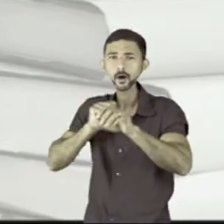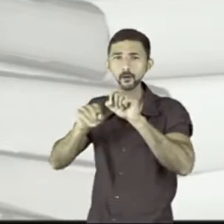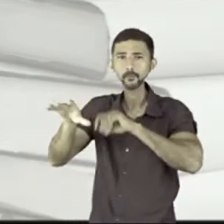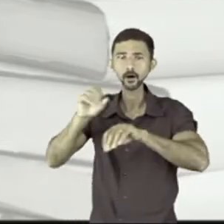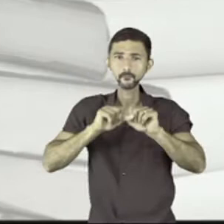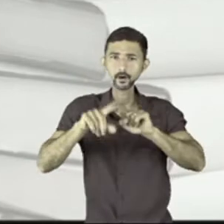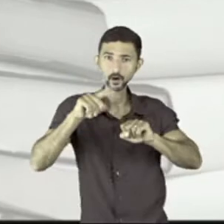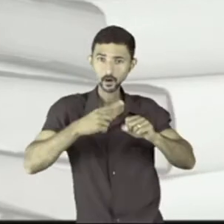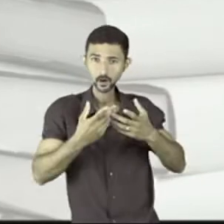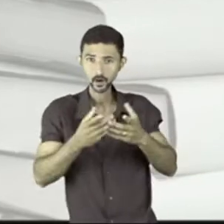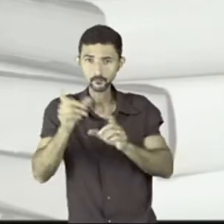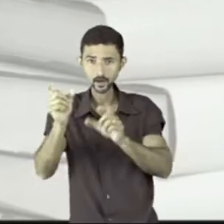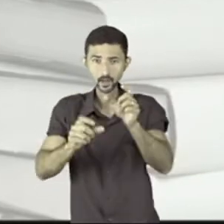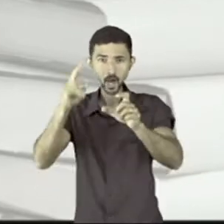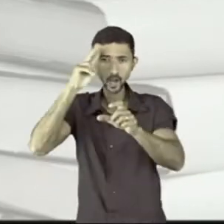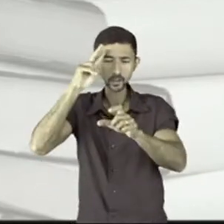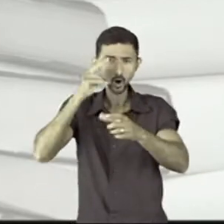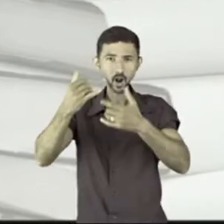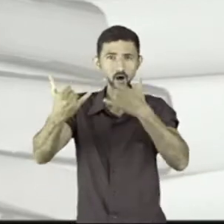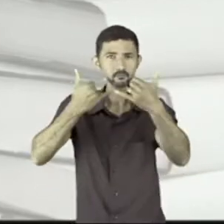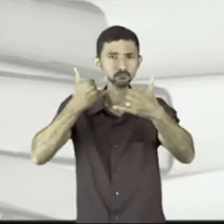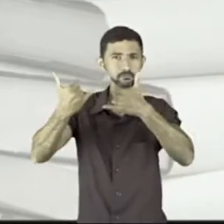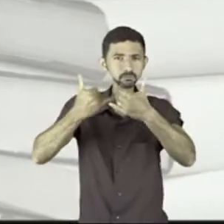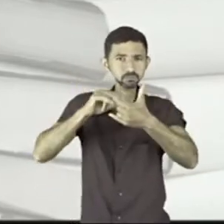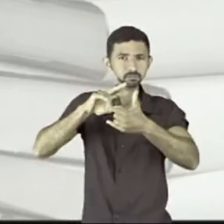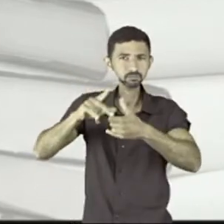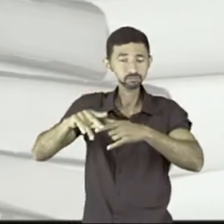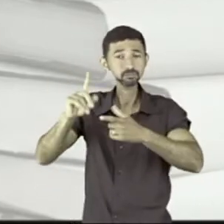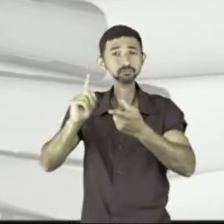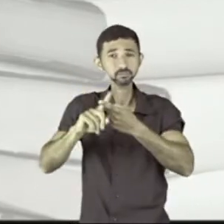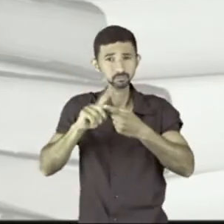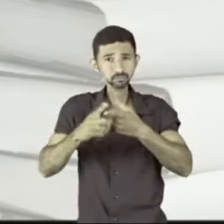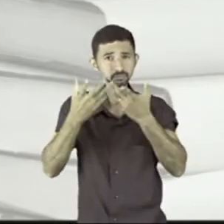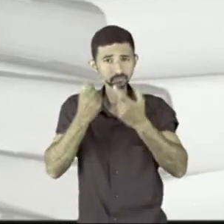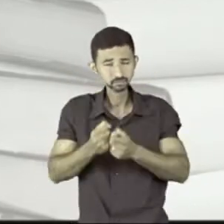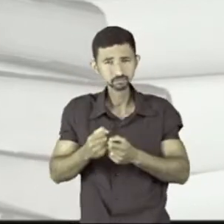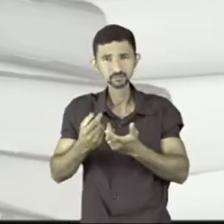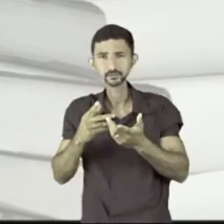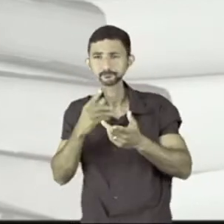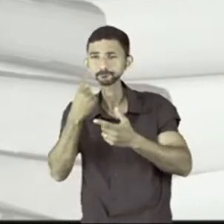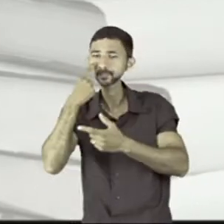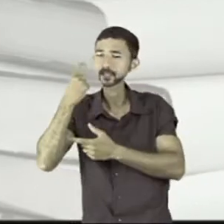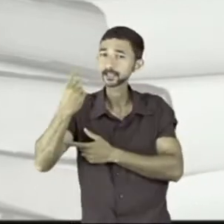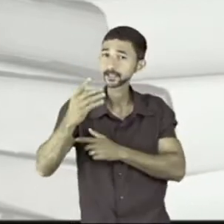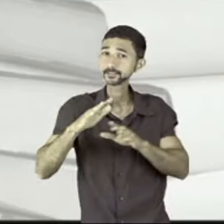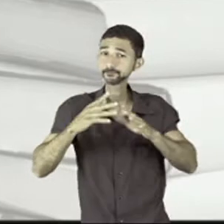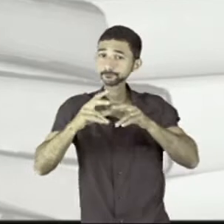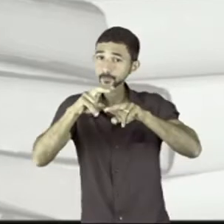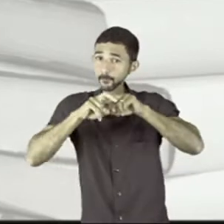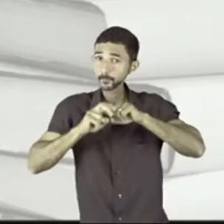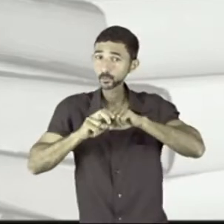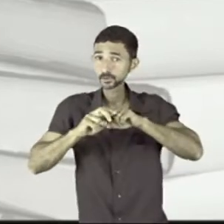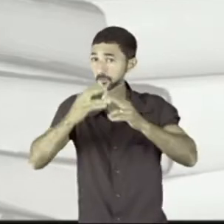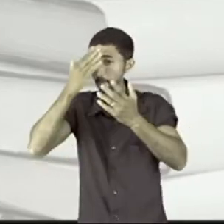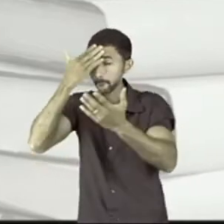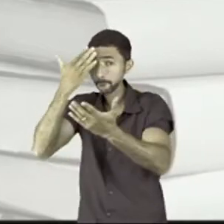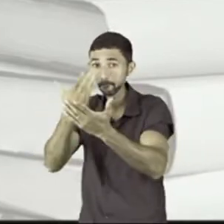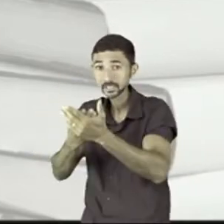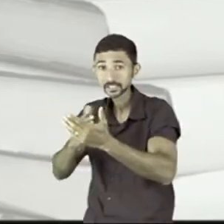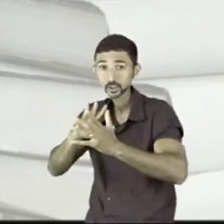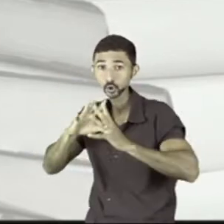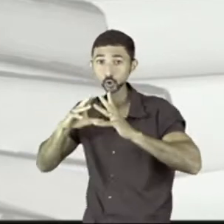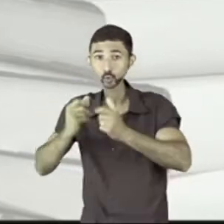a versão de uma determinada informação, ela serve a determinados interesses. Por isso que a gente não pode acreditar